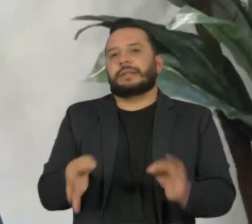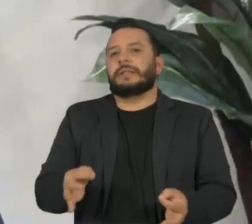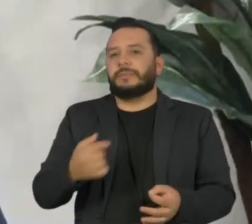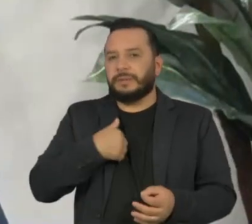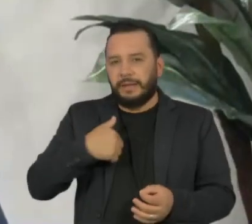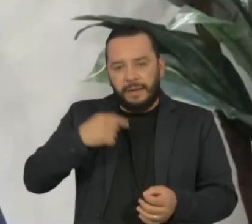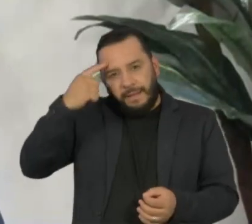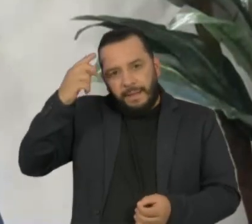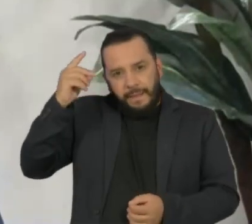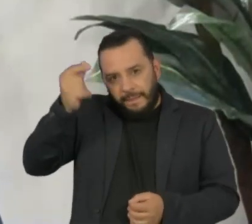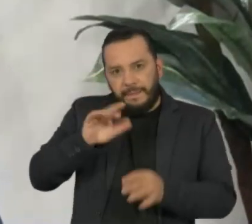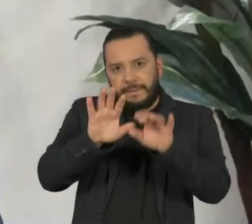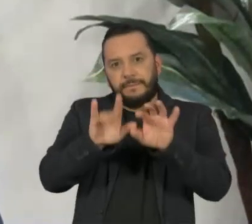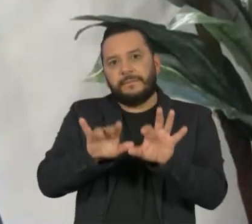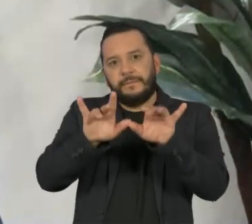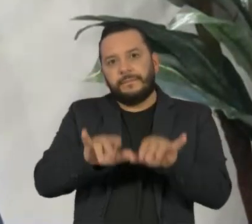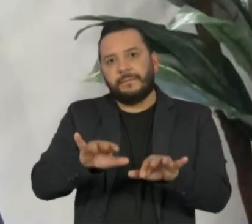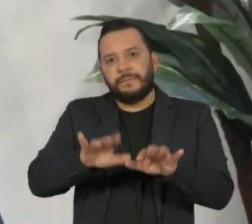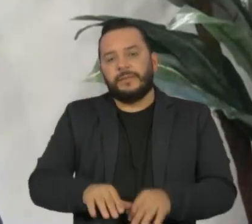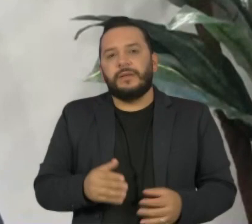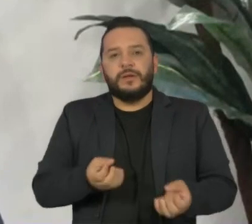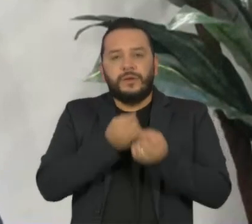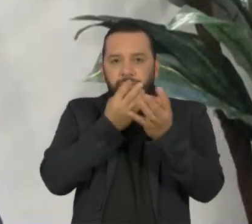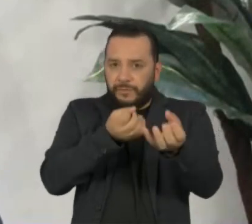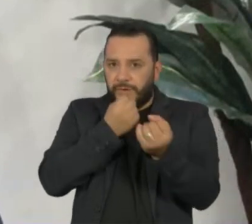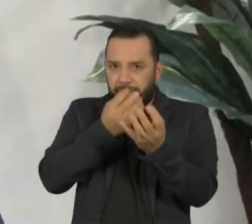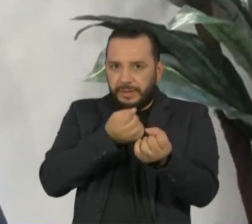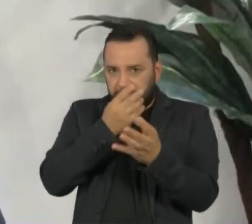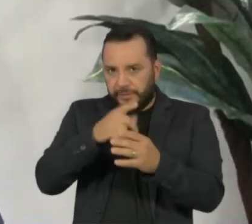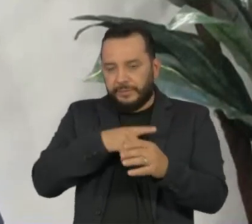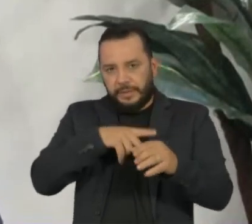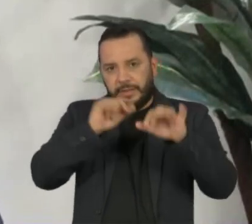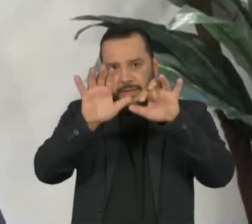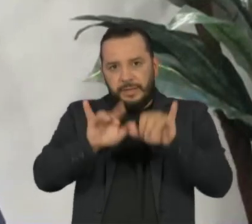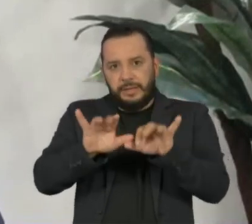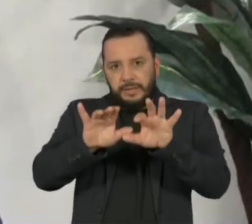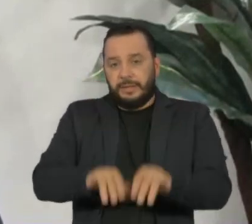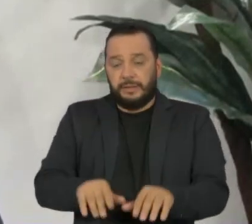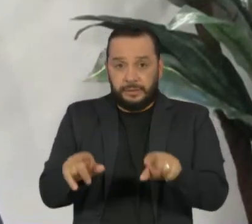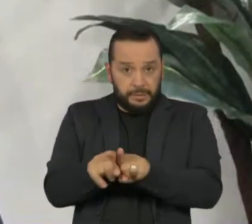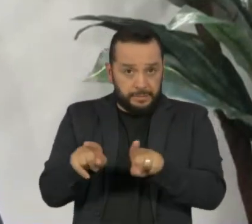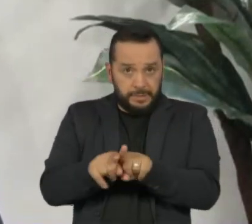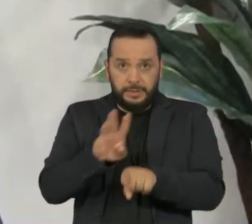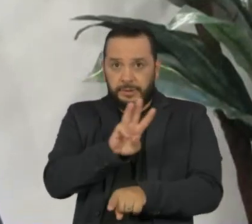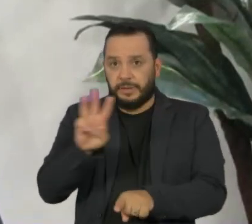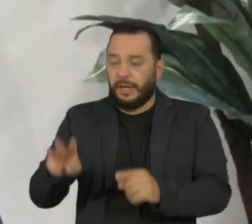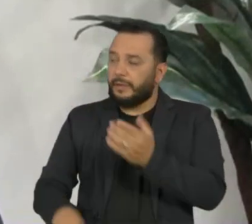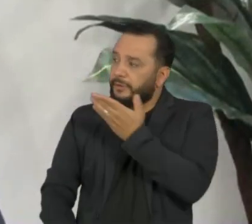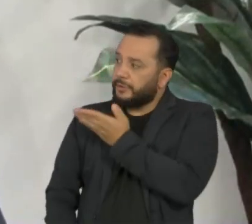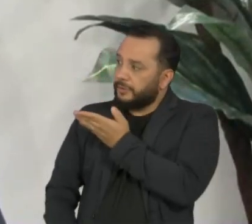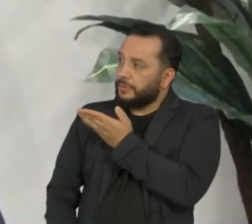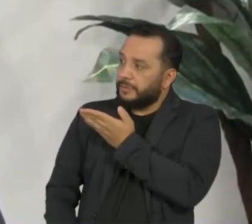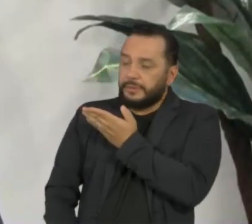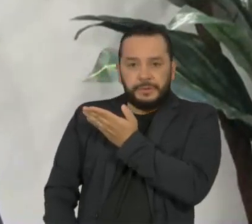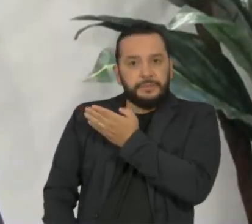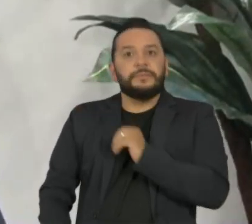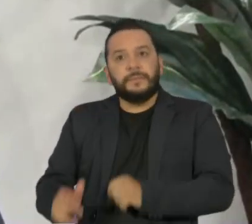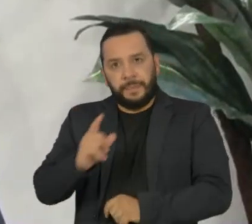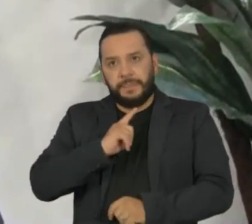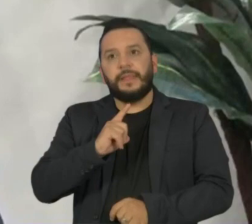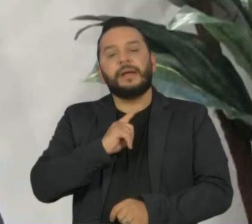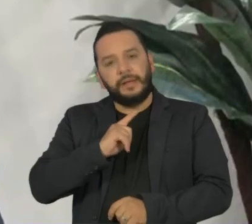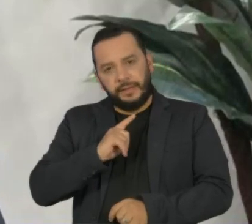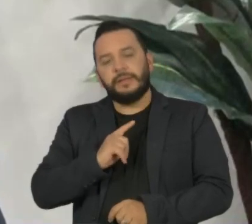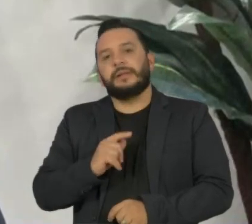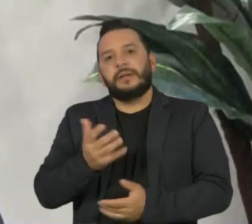intuitivo, tem muitas informações no próprio programa, bem como no site da Receita Federal, tem um link